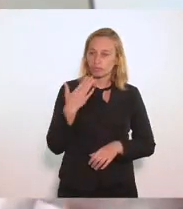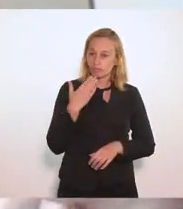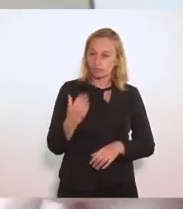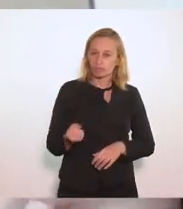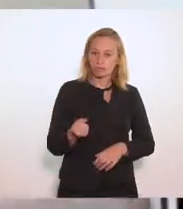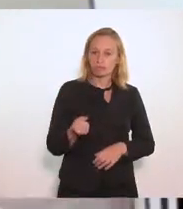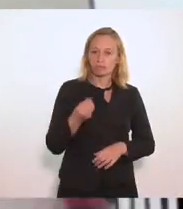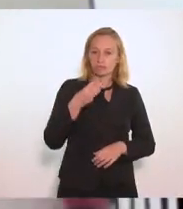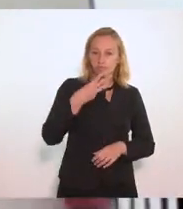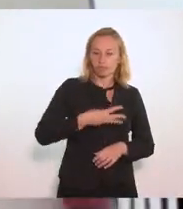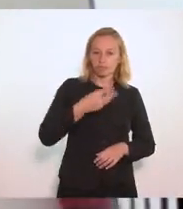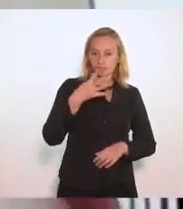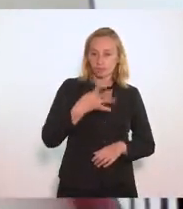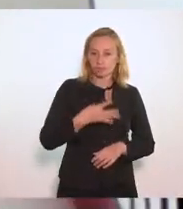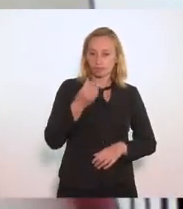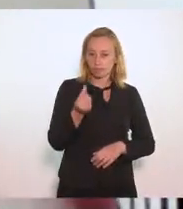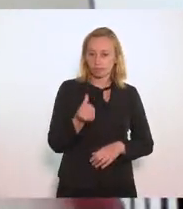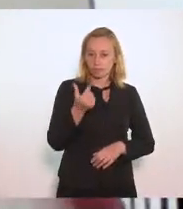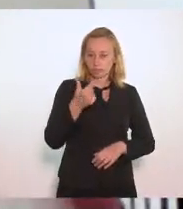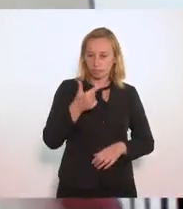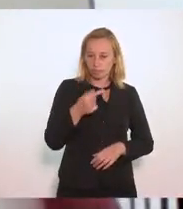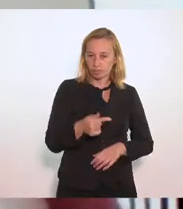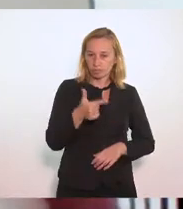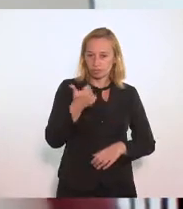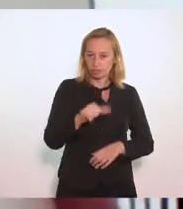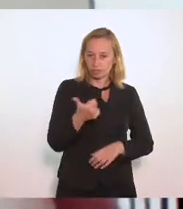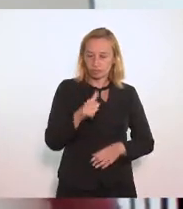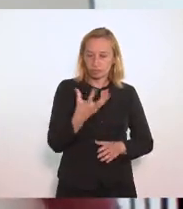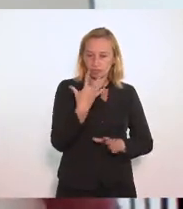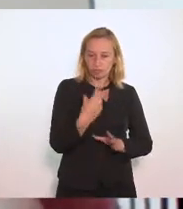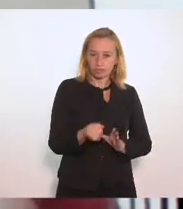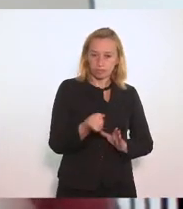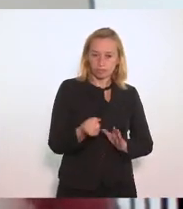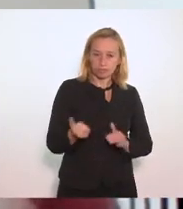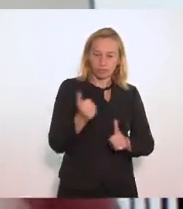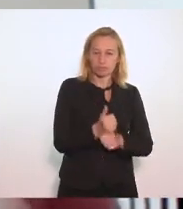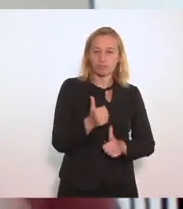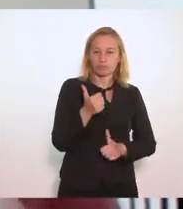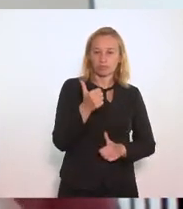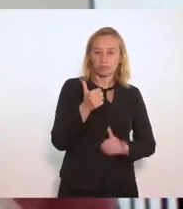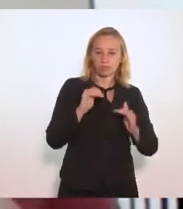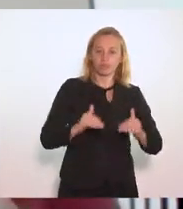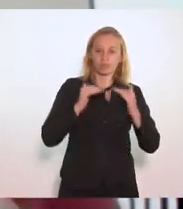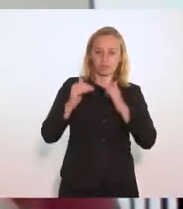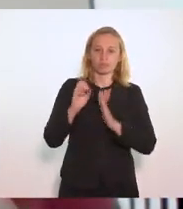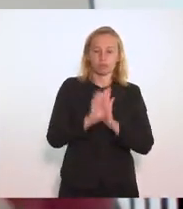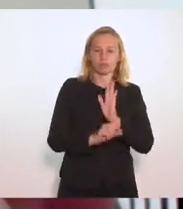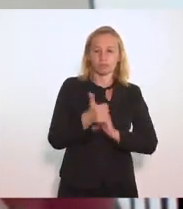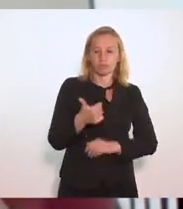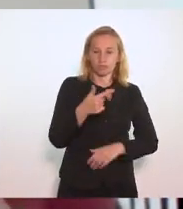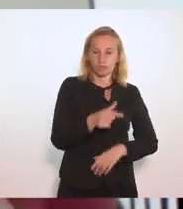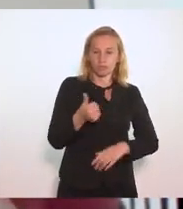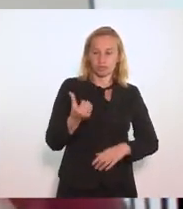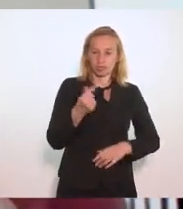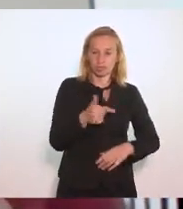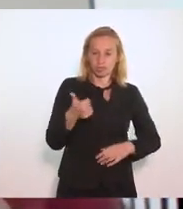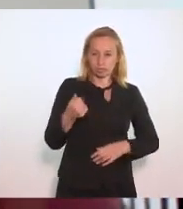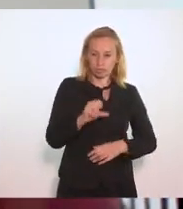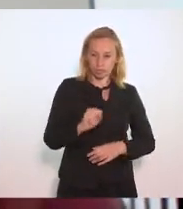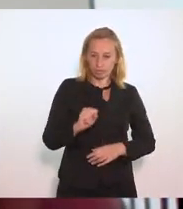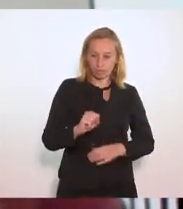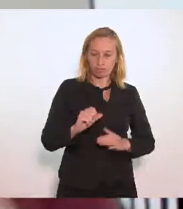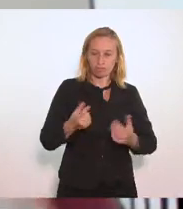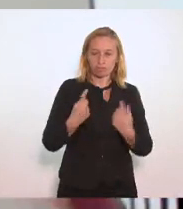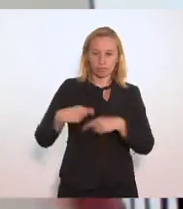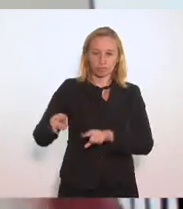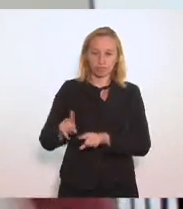emendas 3, 4, 6, 7, 9 e 11 Favorável com subemendas a 1, 2, 5, 8, 10, 12, 16, 17, 18 E